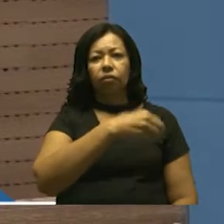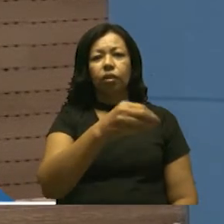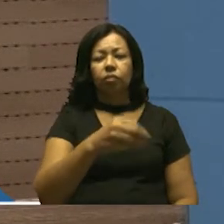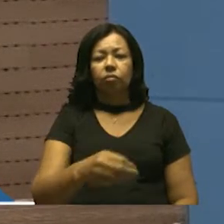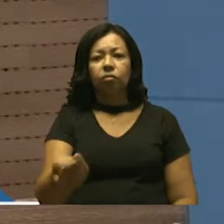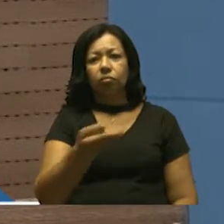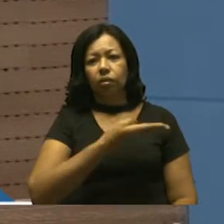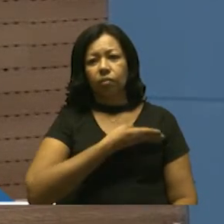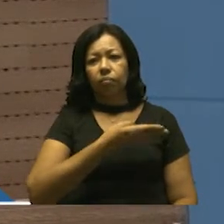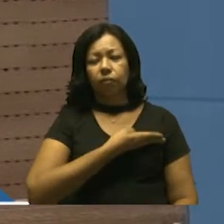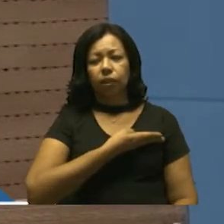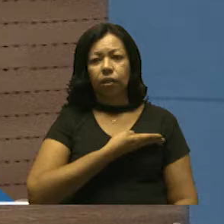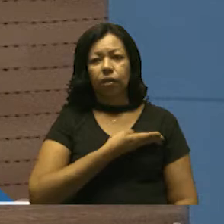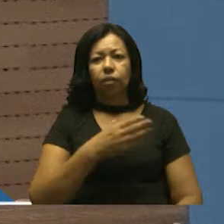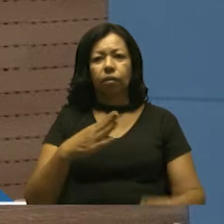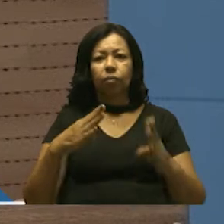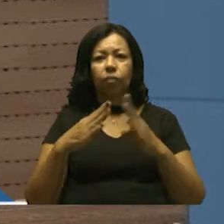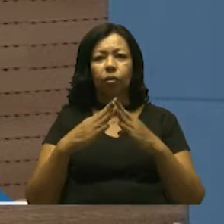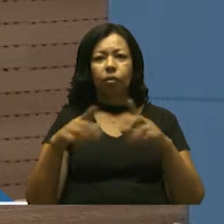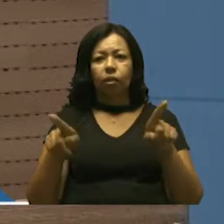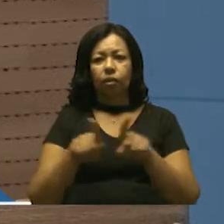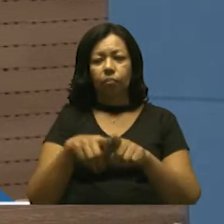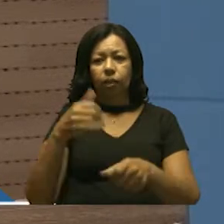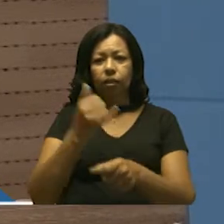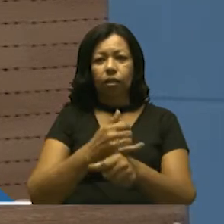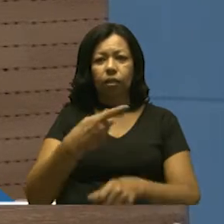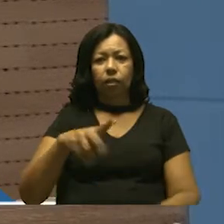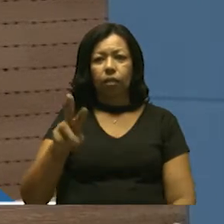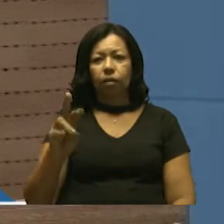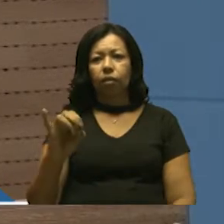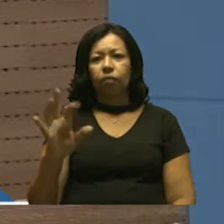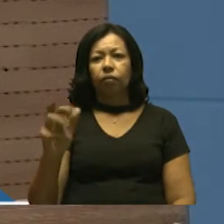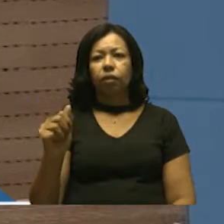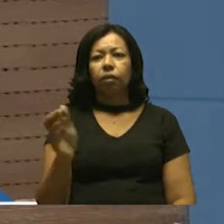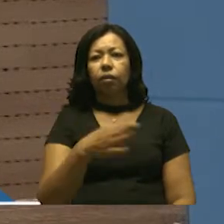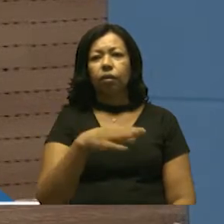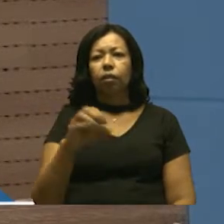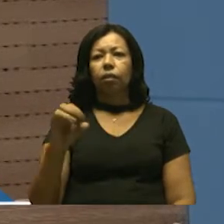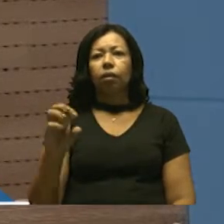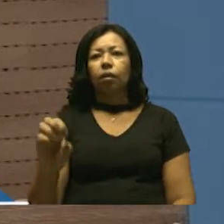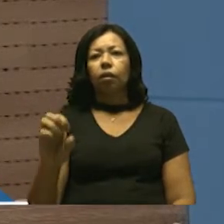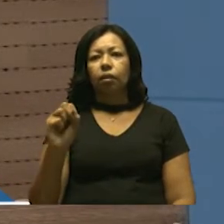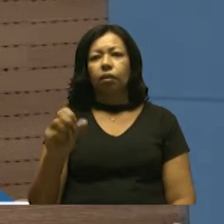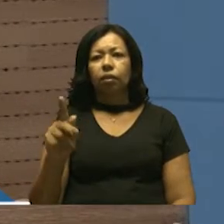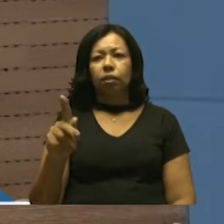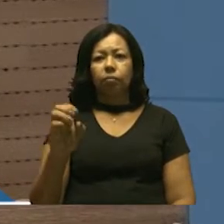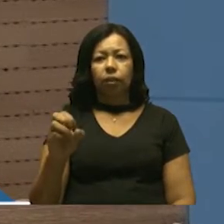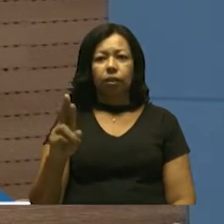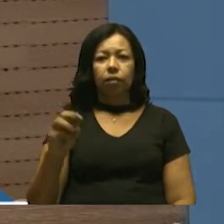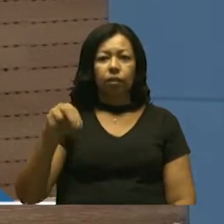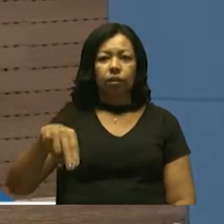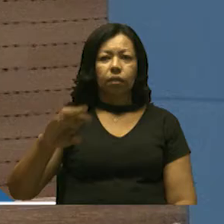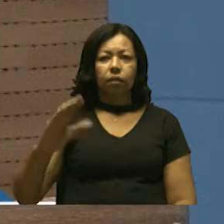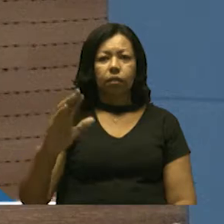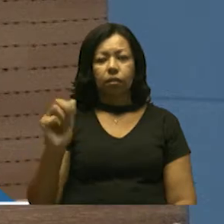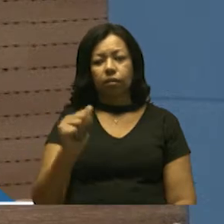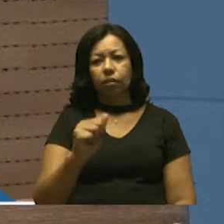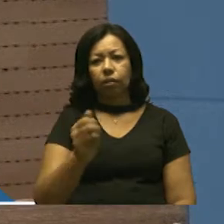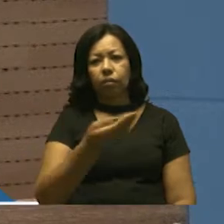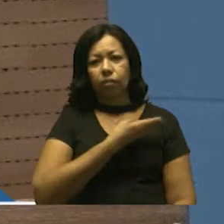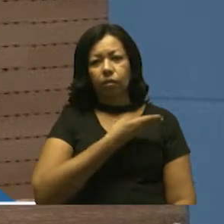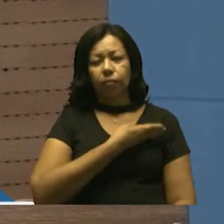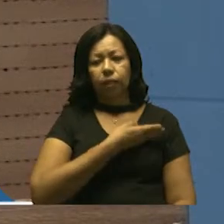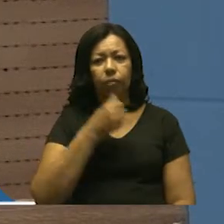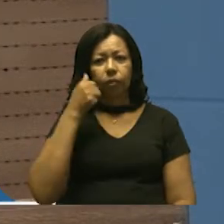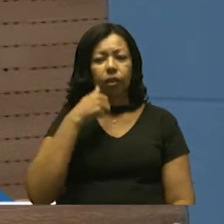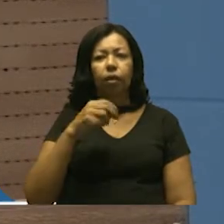conhecida moradora, também líder lá da Vila Esperança, nossa amiga índia, que também ralou muito